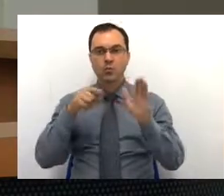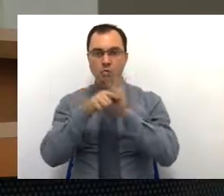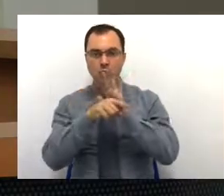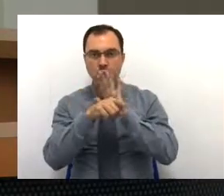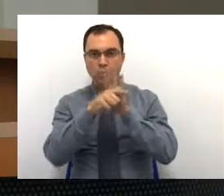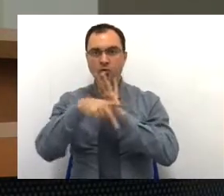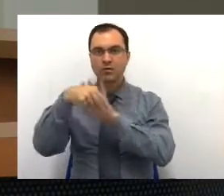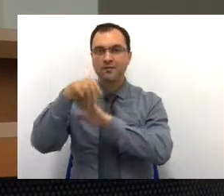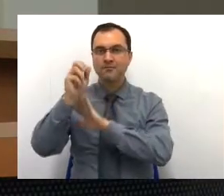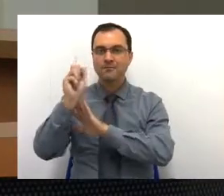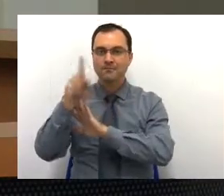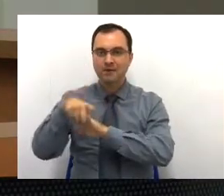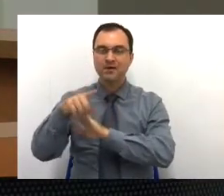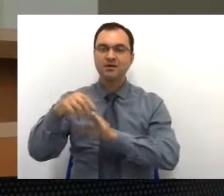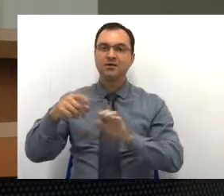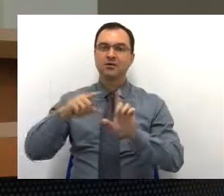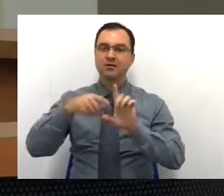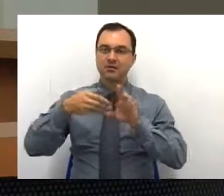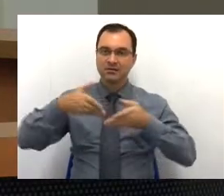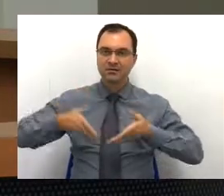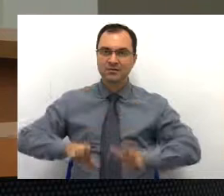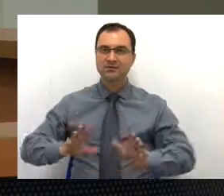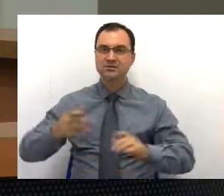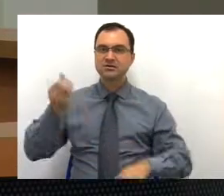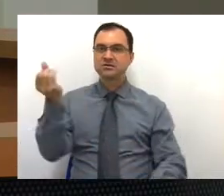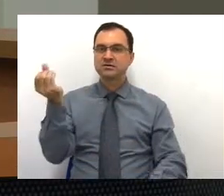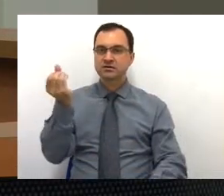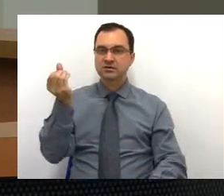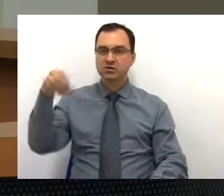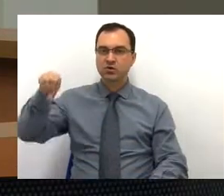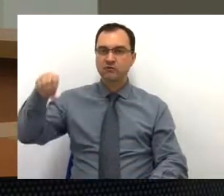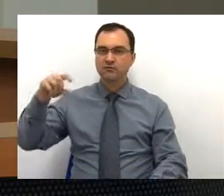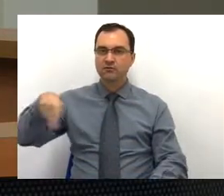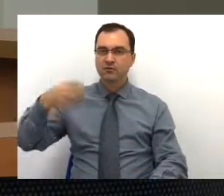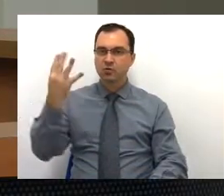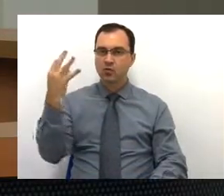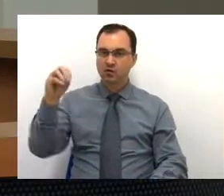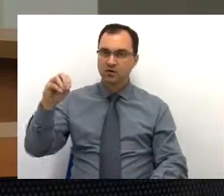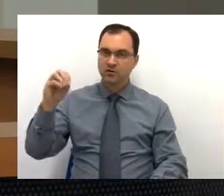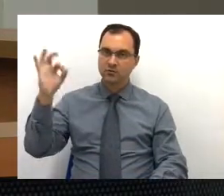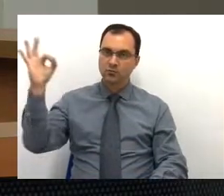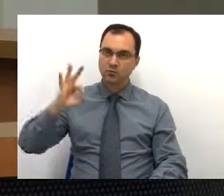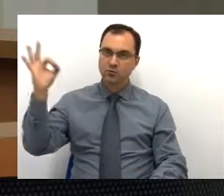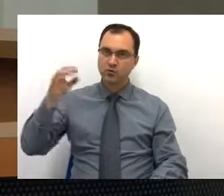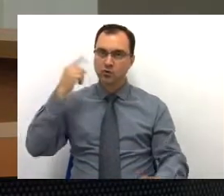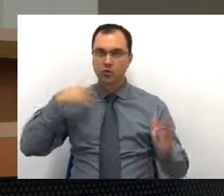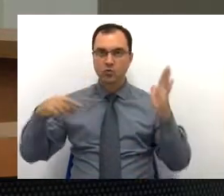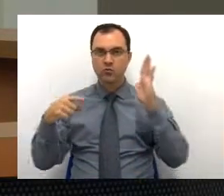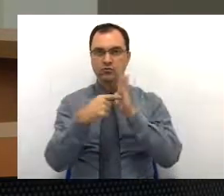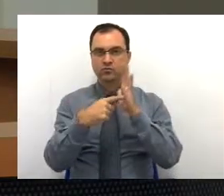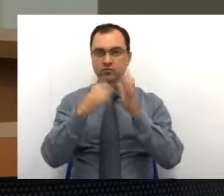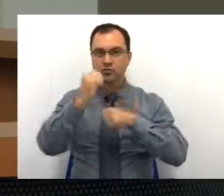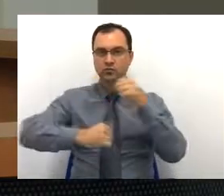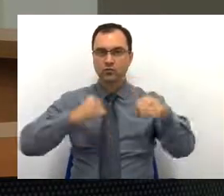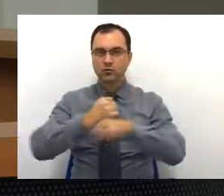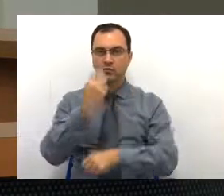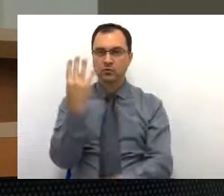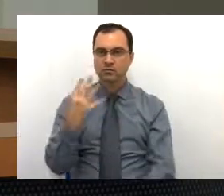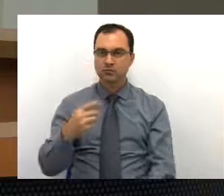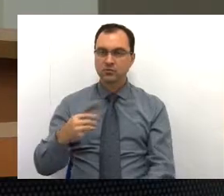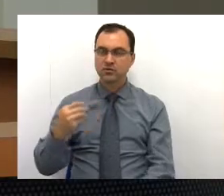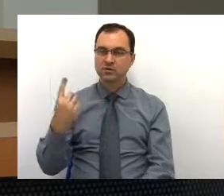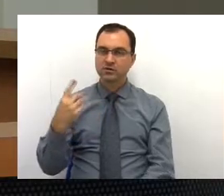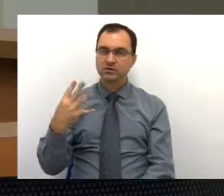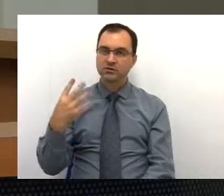-natal. Então, hoje o índice é de 69,40%. O objetivo, 2014, 80%,